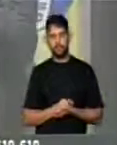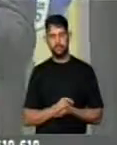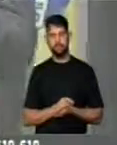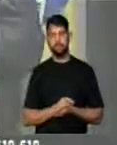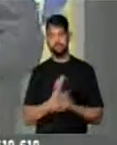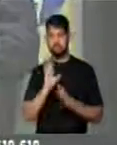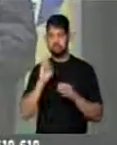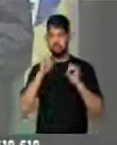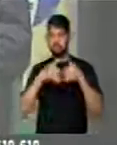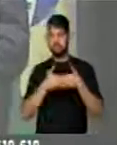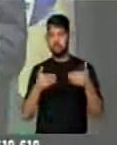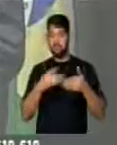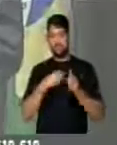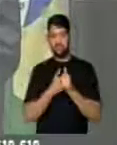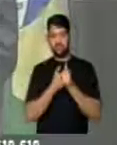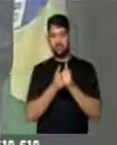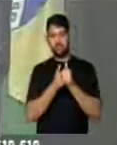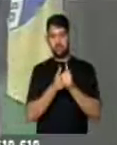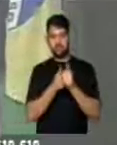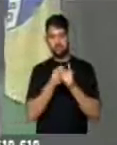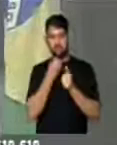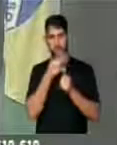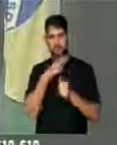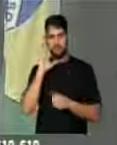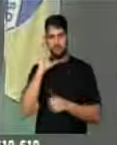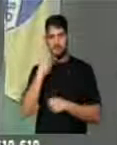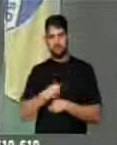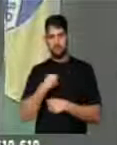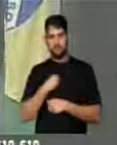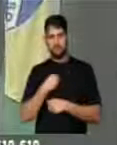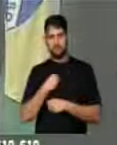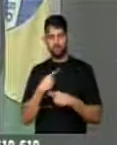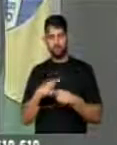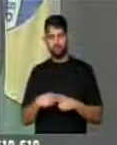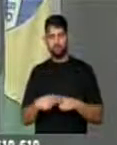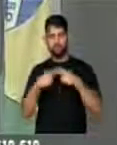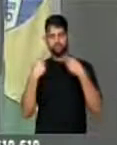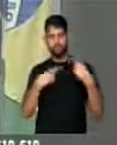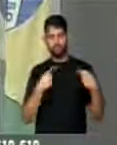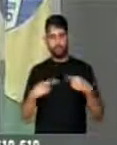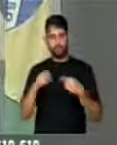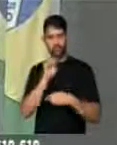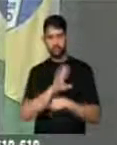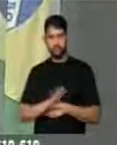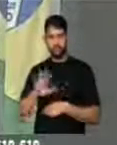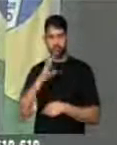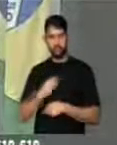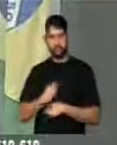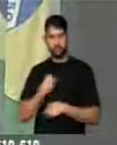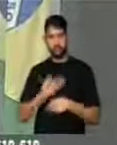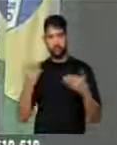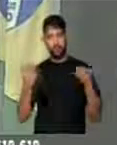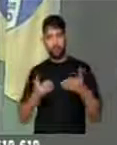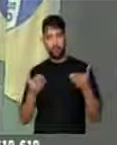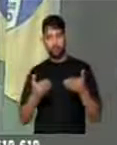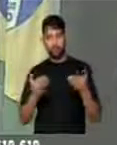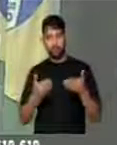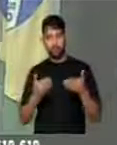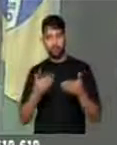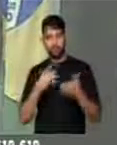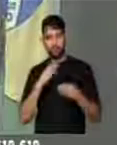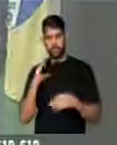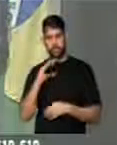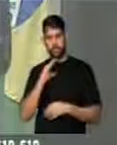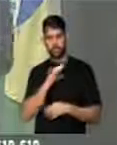finalmente caminhamos para uma solução do impasse político nacional. Hoje a